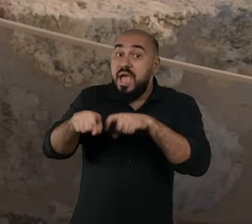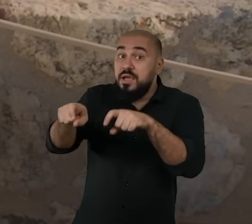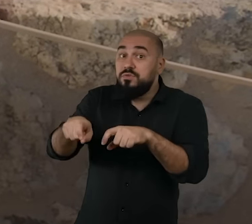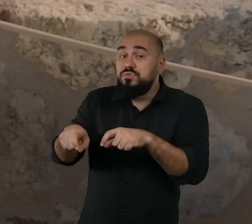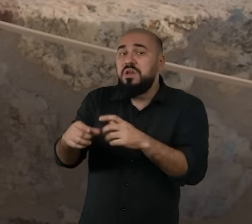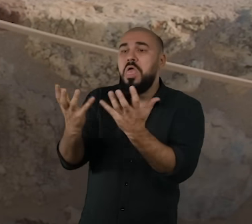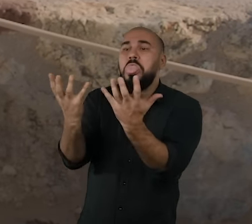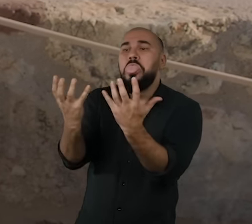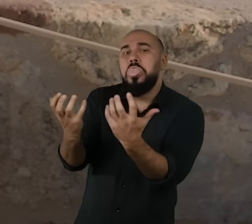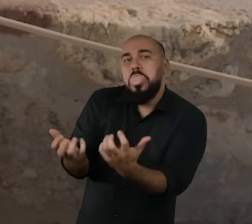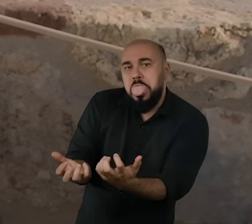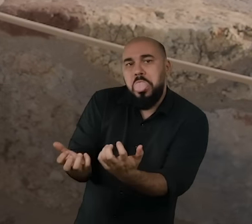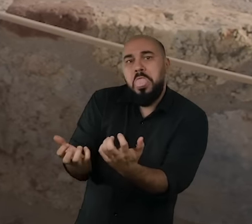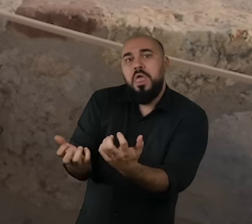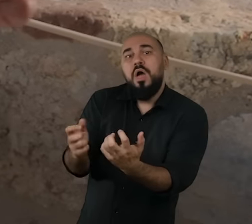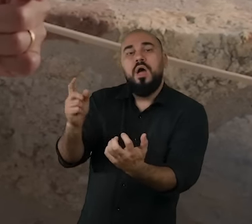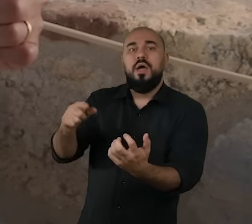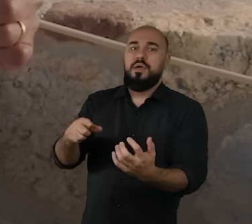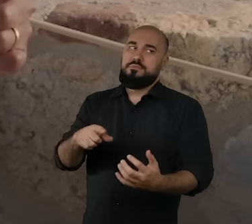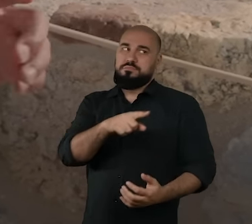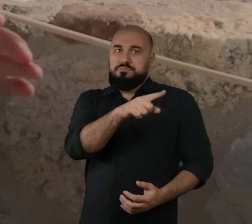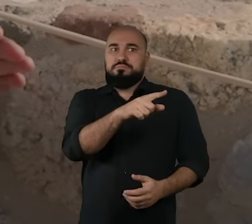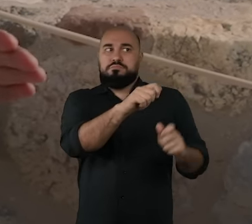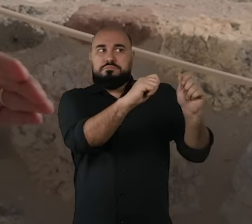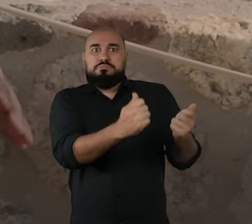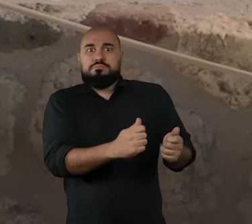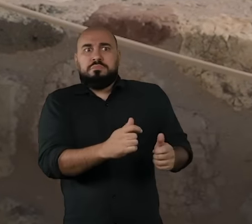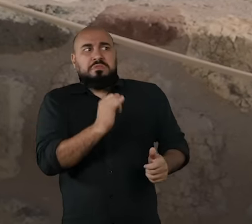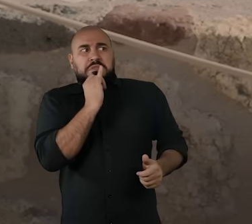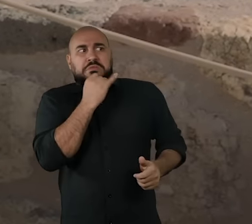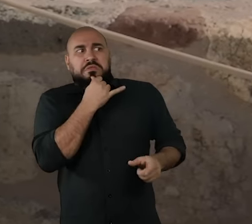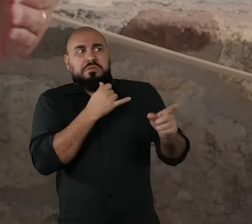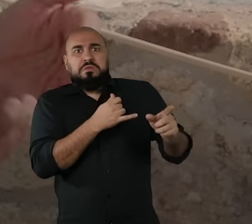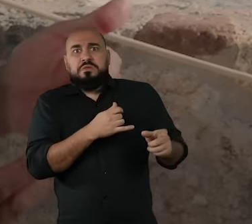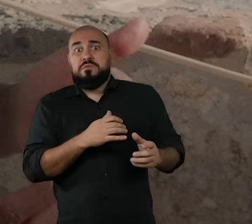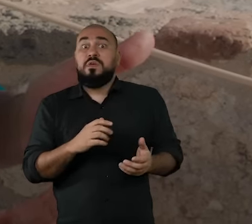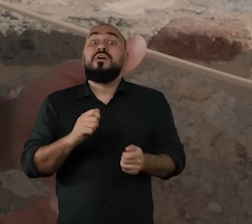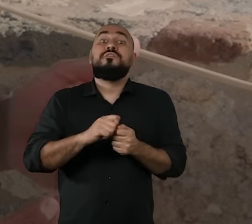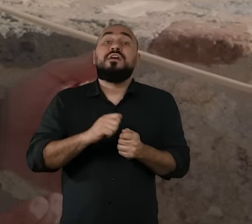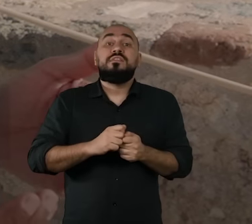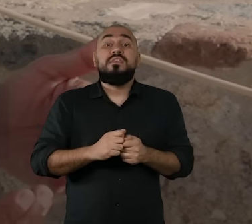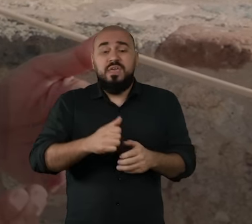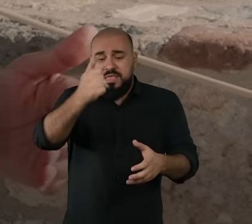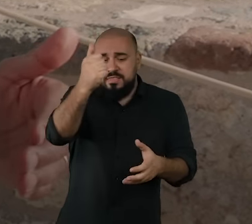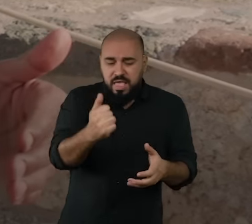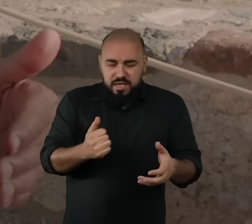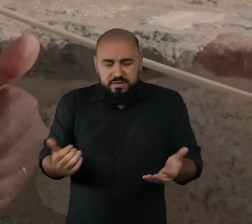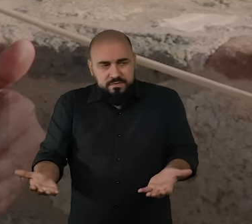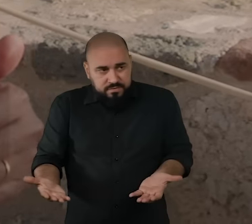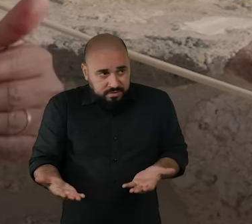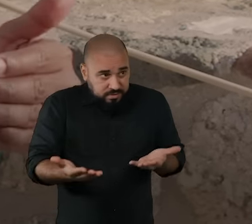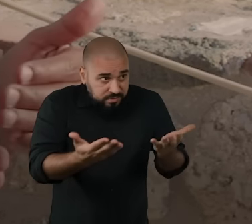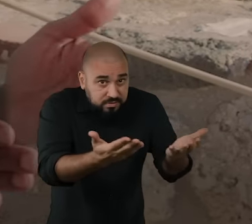é porque Ceres estava infeliz. Então, eles faziam sempre sacrifícios à deusa Ceres, ou melhor, à deusa